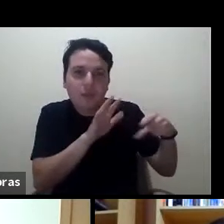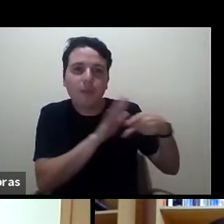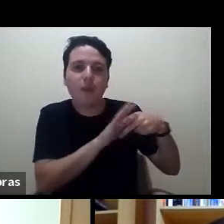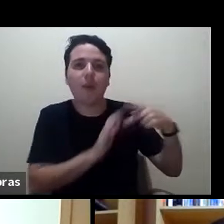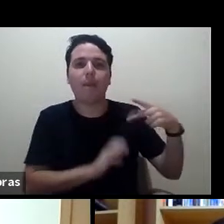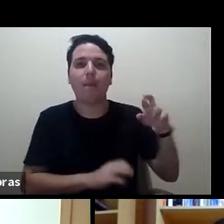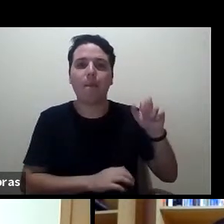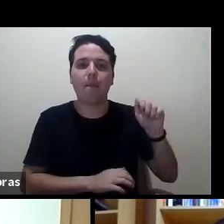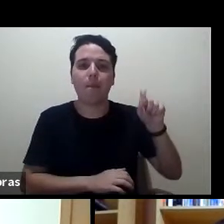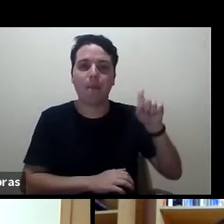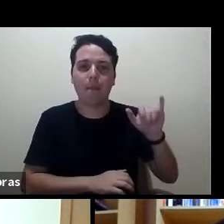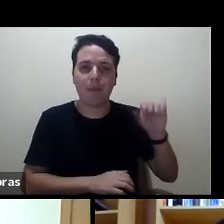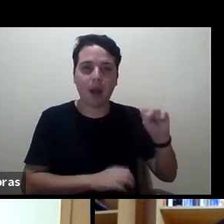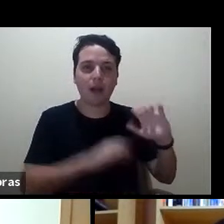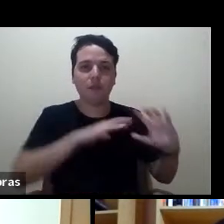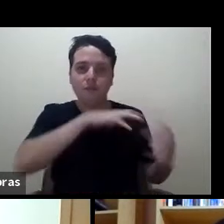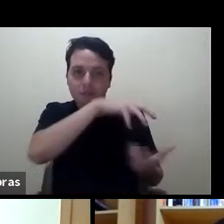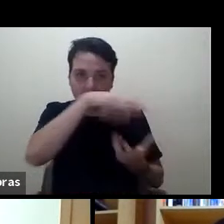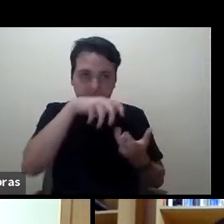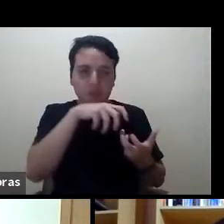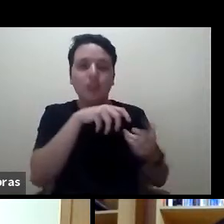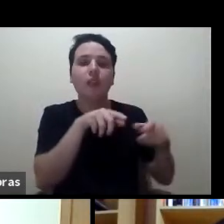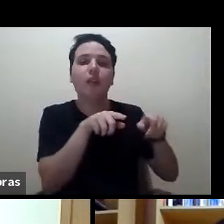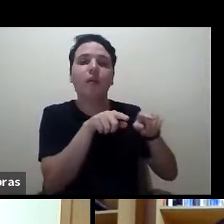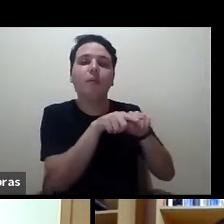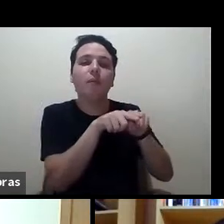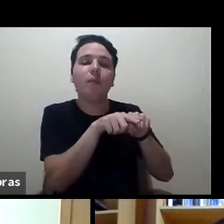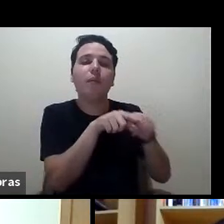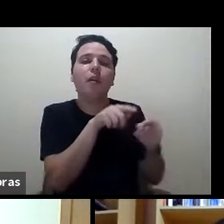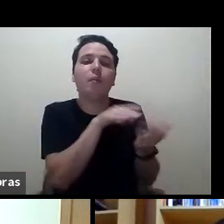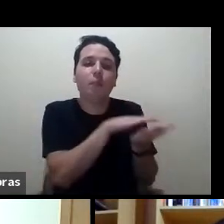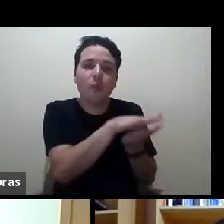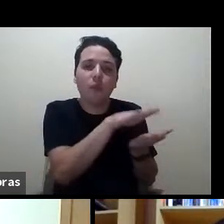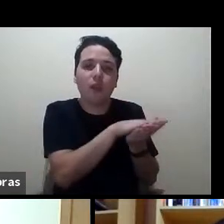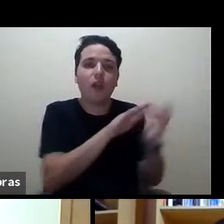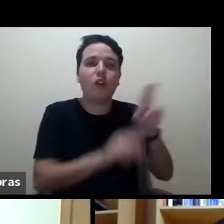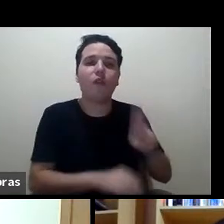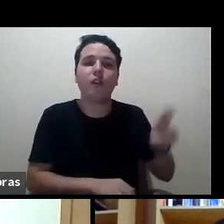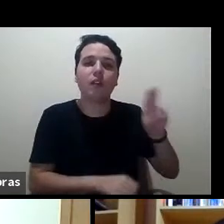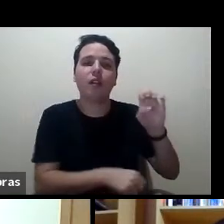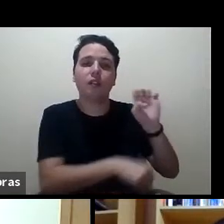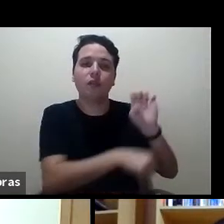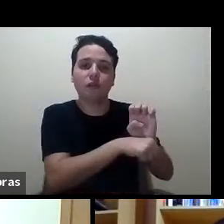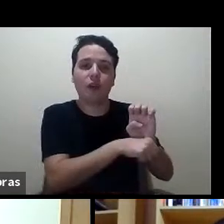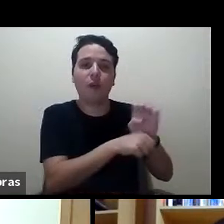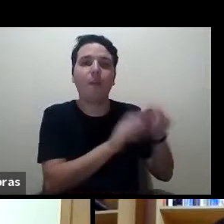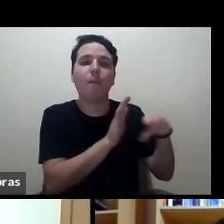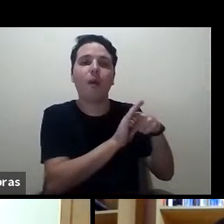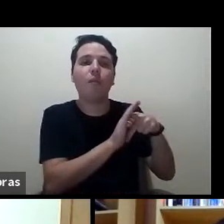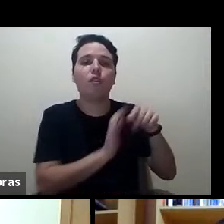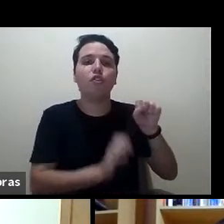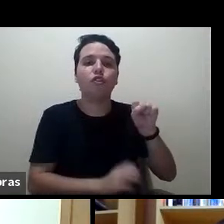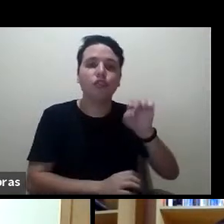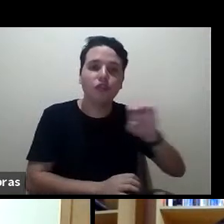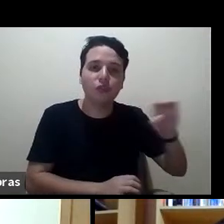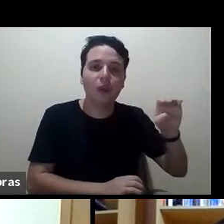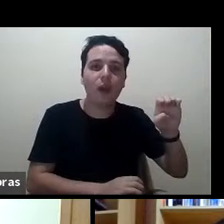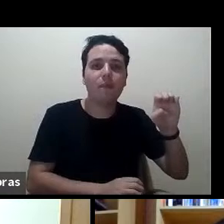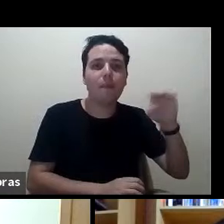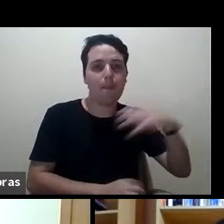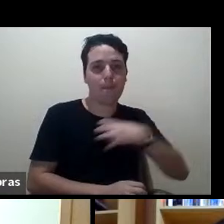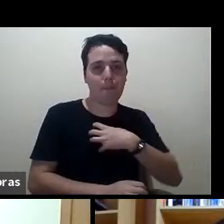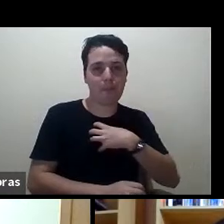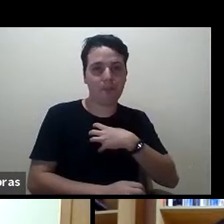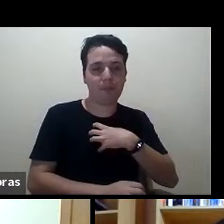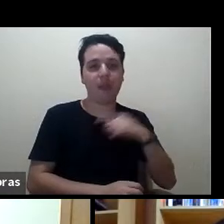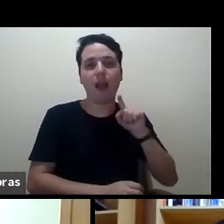Educacional, publicada pela Universidade Estadual do Sudoeste da Bahia, que tem sede lá em